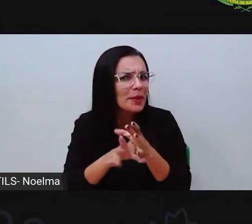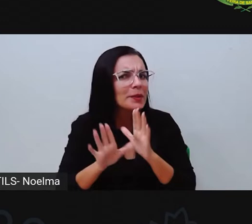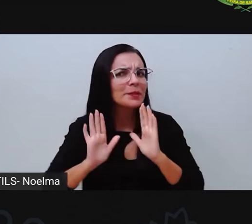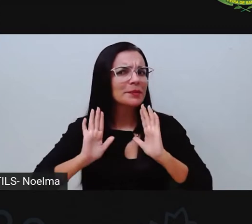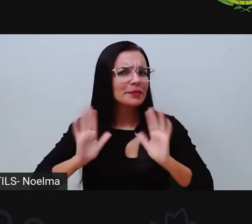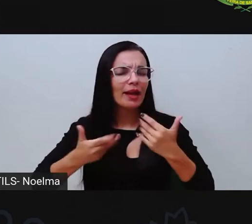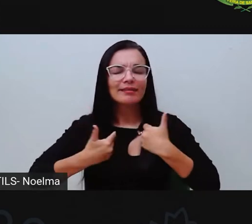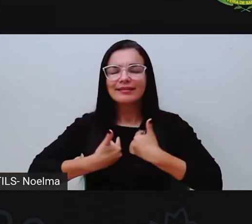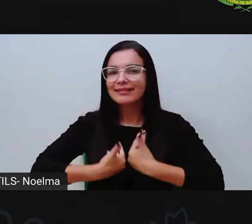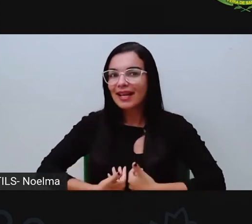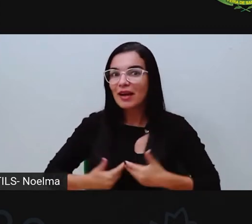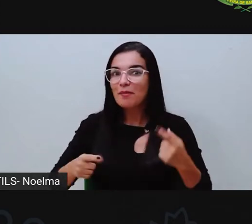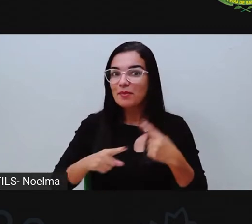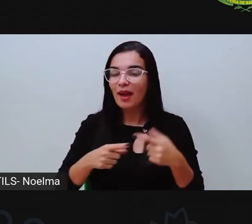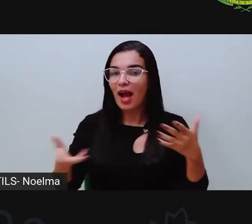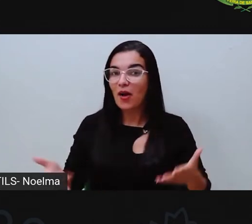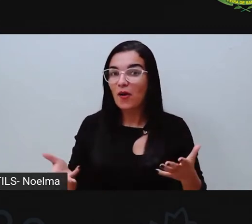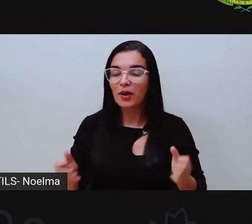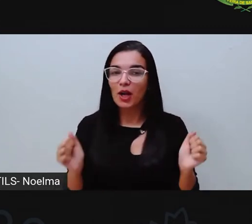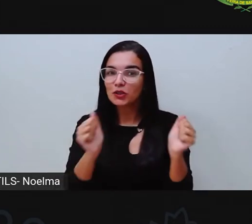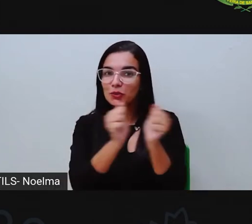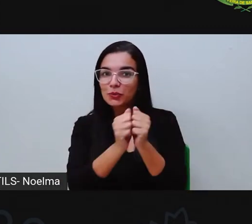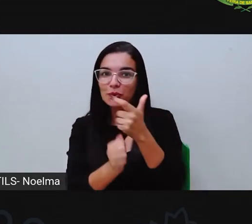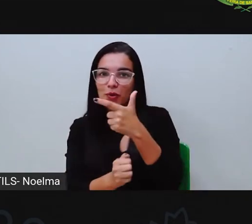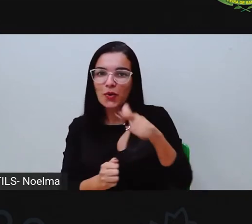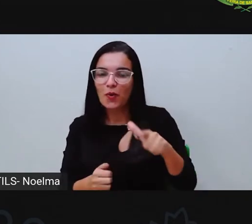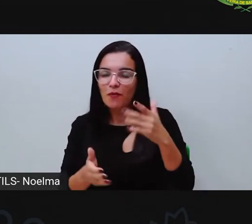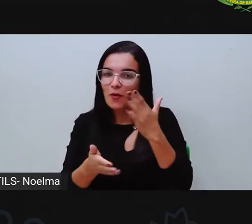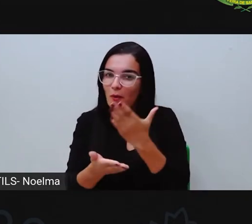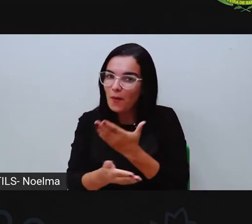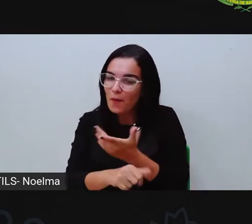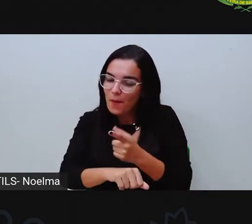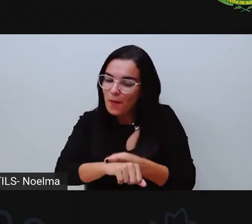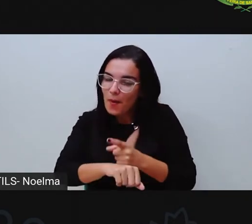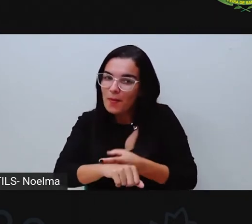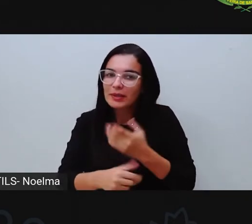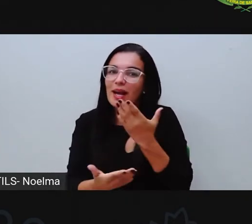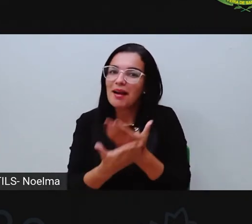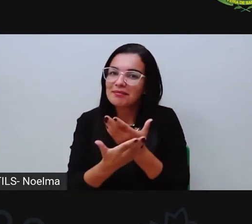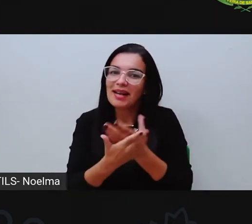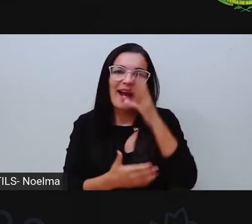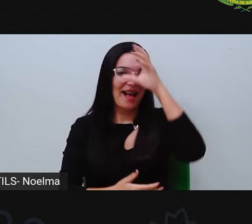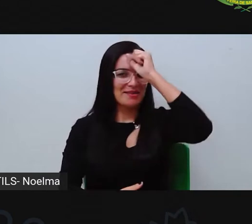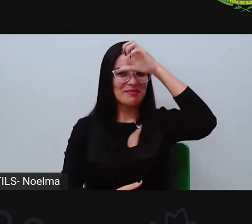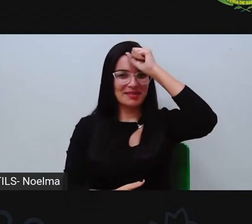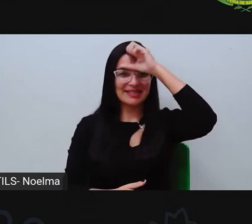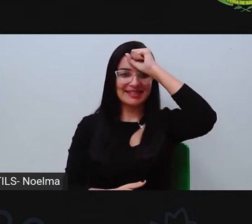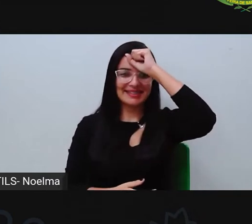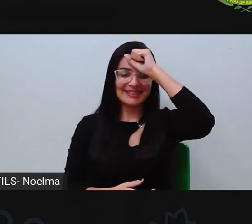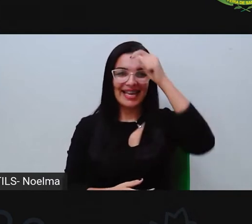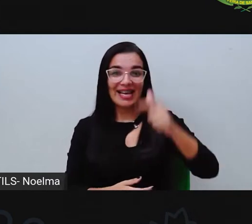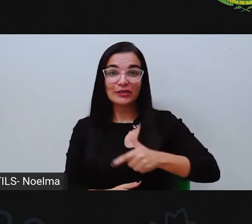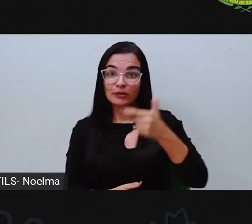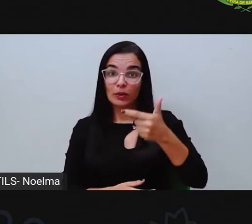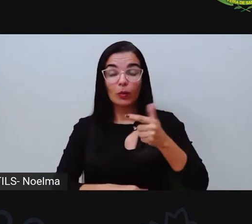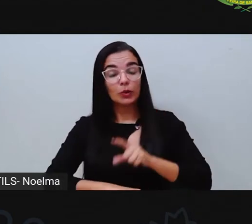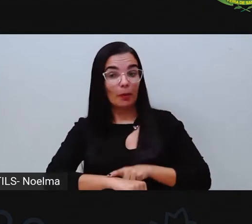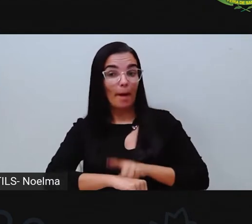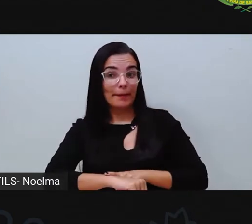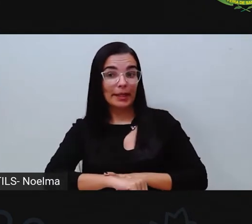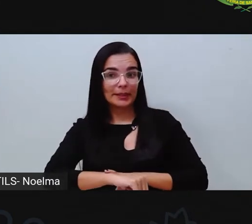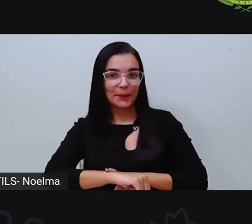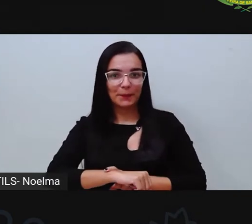descansado um pouquinho, porque nós estamos aqui reunidos para mais um momento de muito aprendizado, né? O nosso segundo momento.